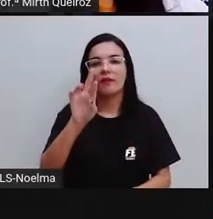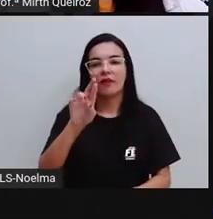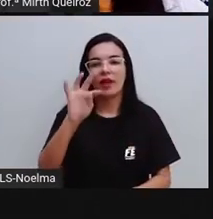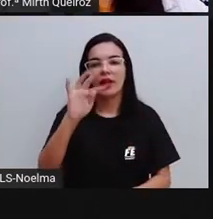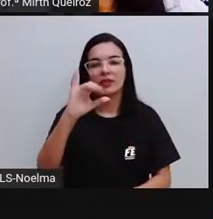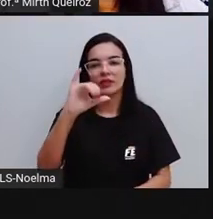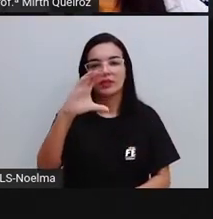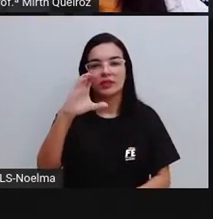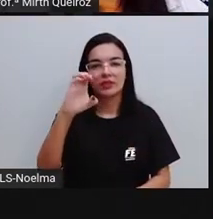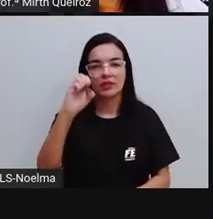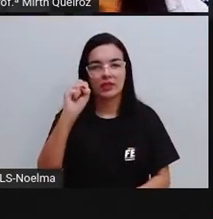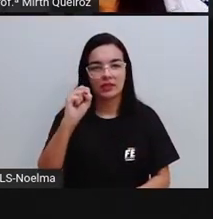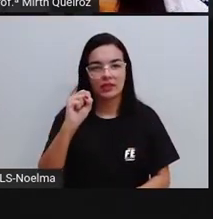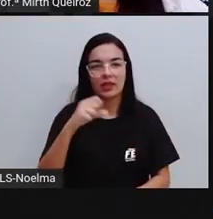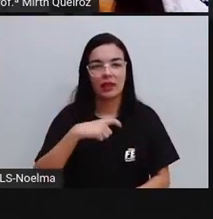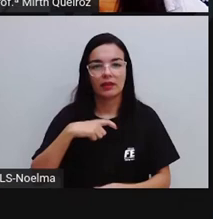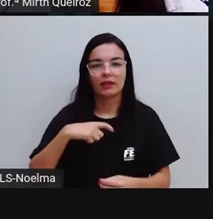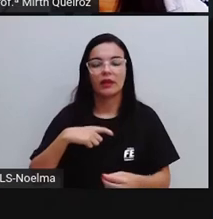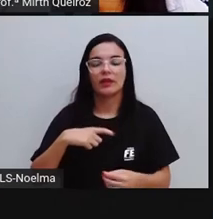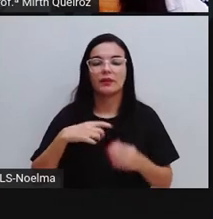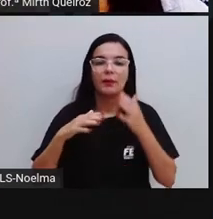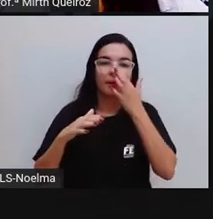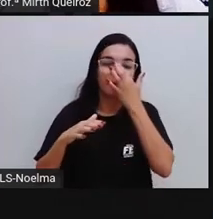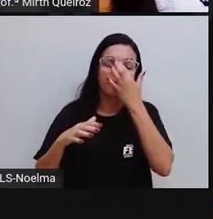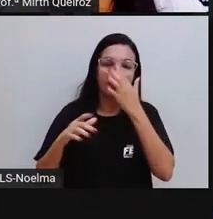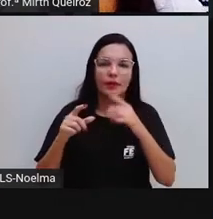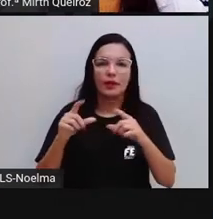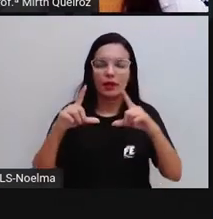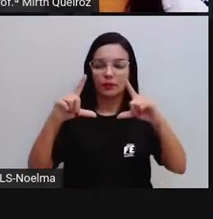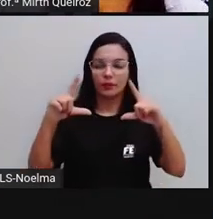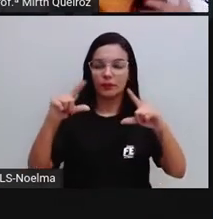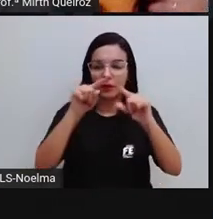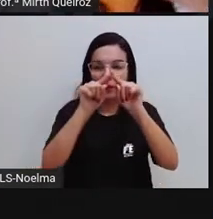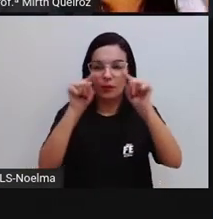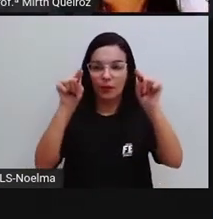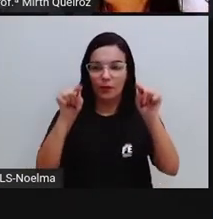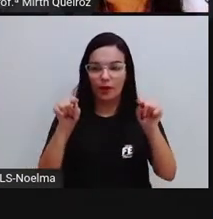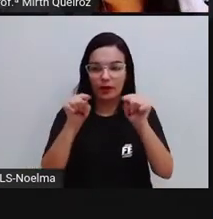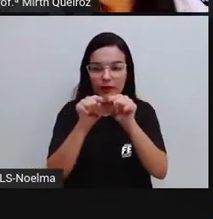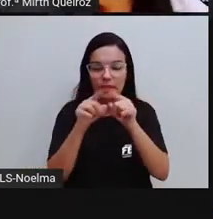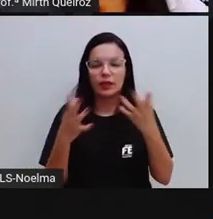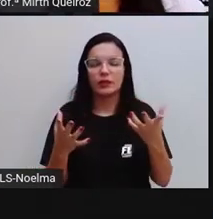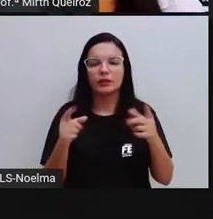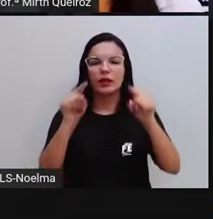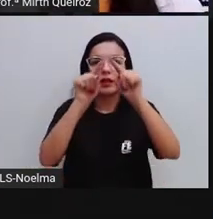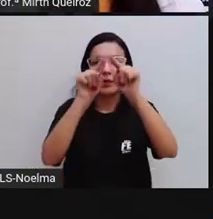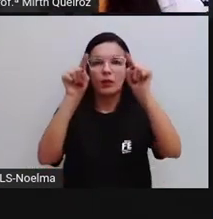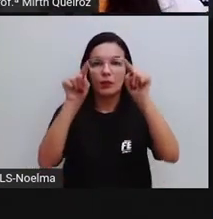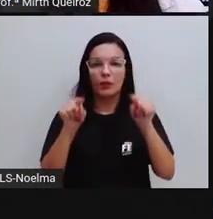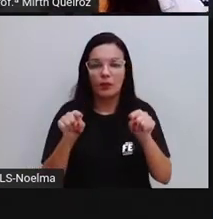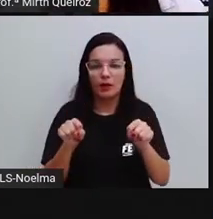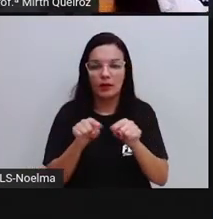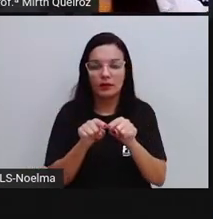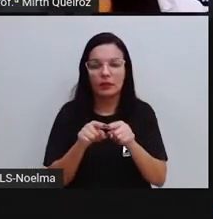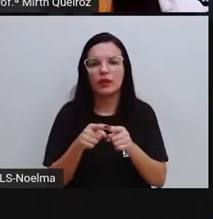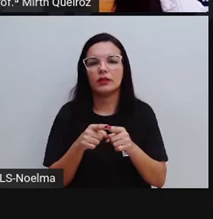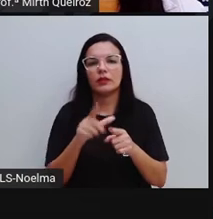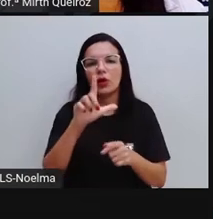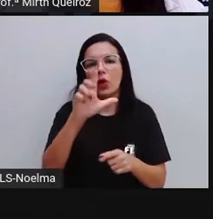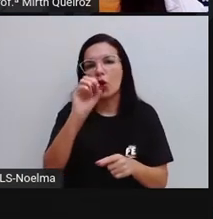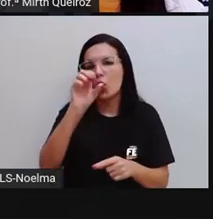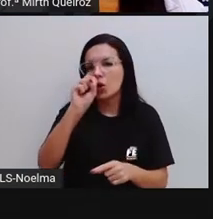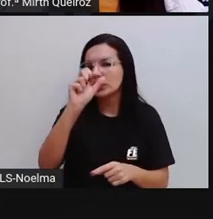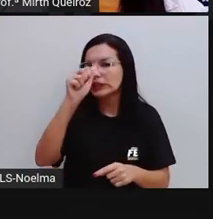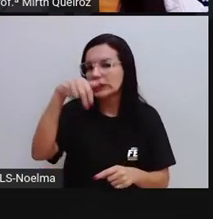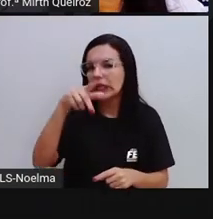de polígonos planos, que são essas figuras planos, que é o retângulo, que é o quadrado, né? Que é o losango.